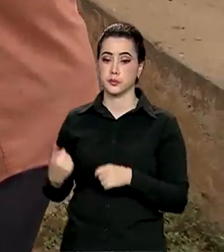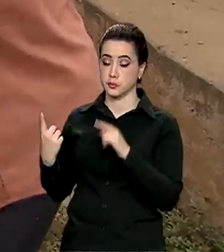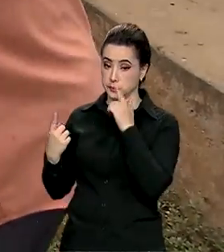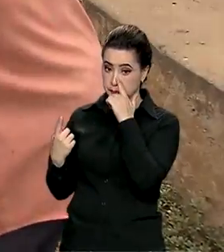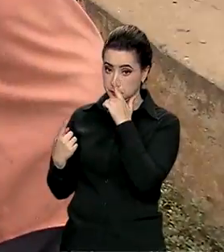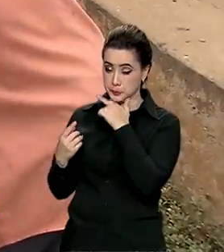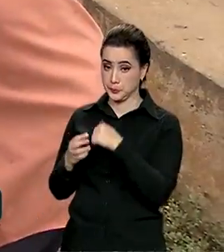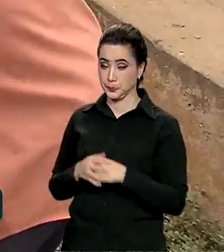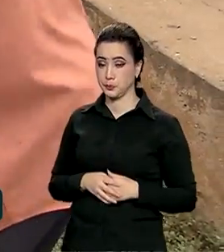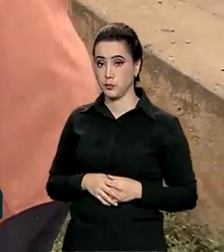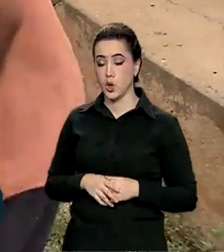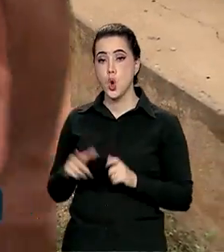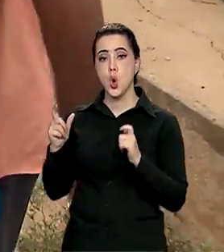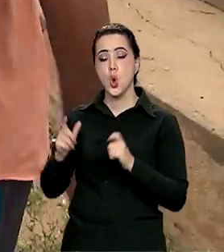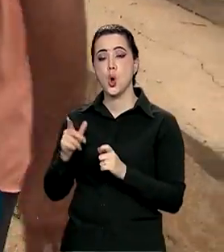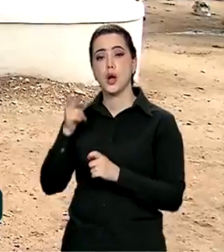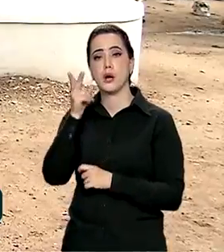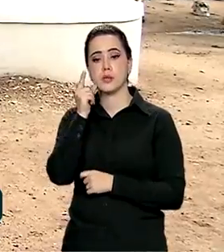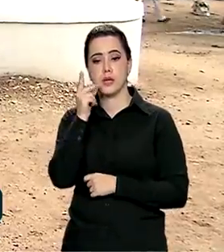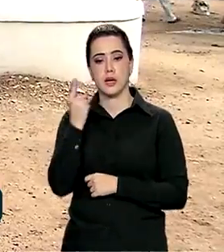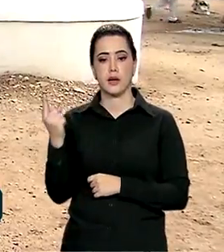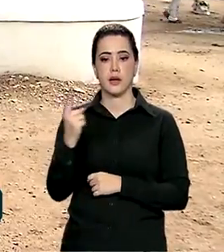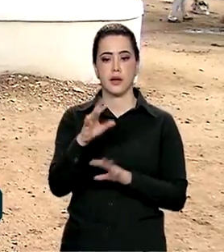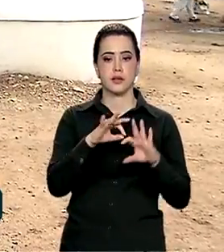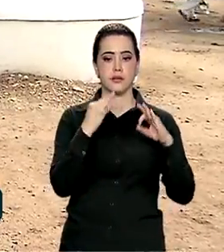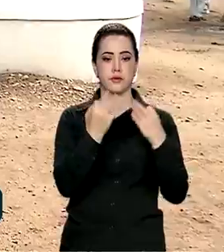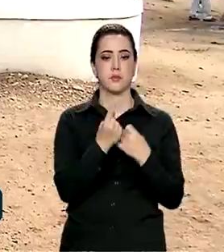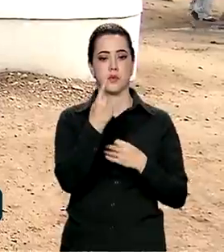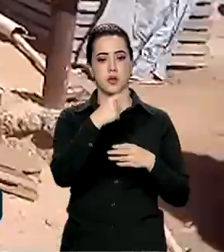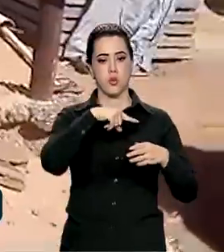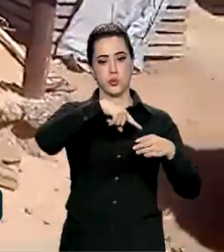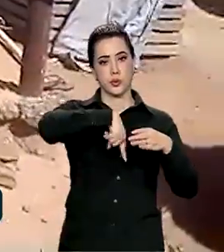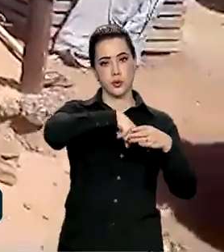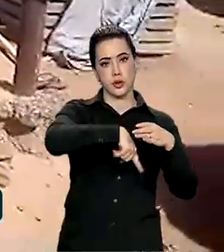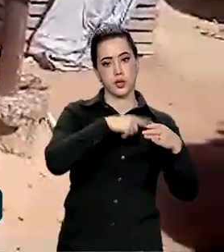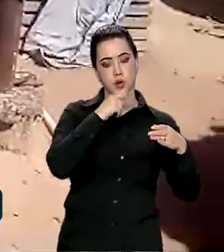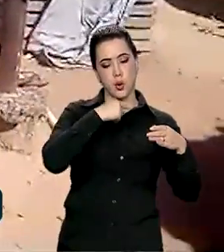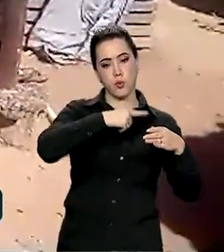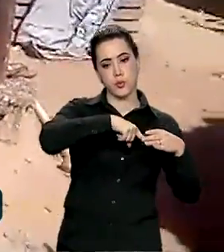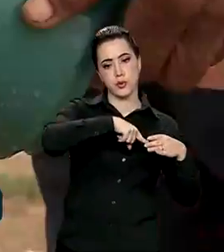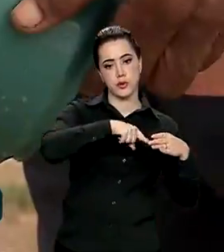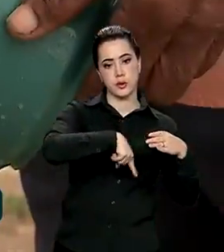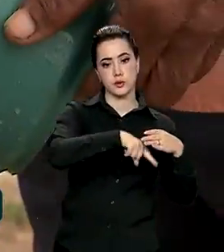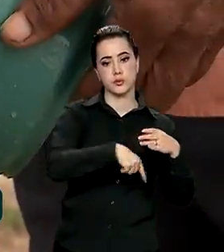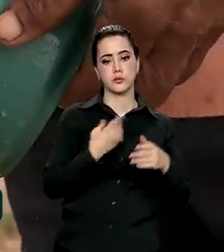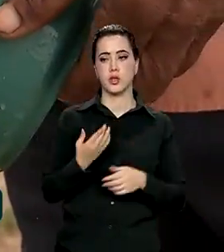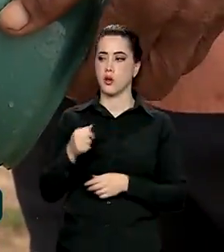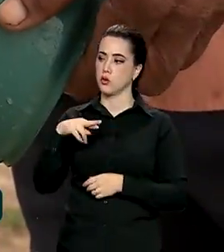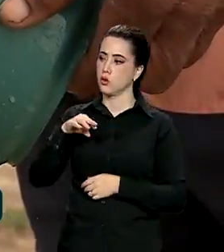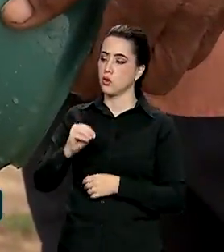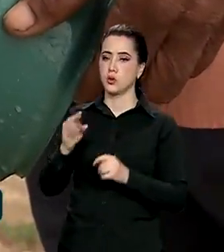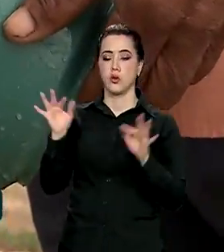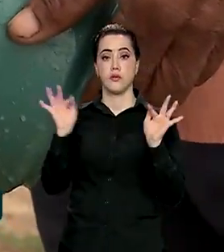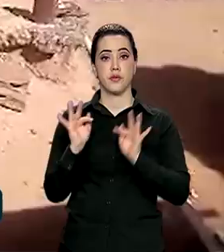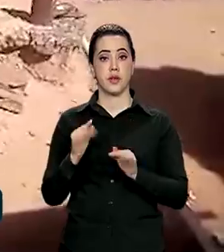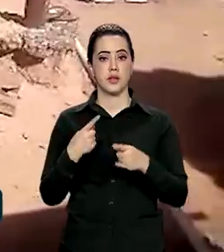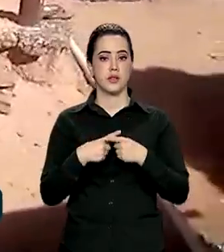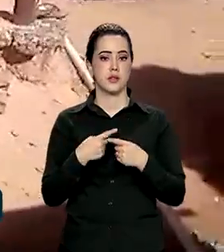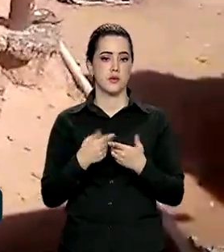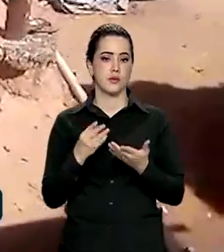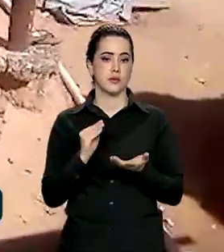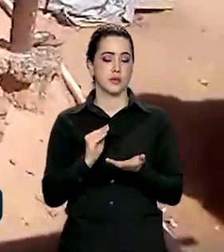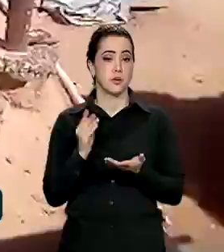em Mombassa, Ceará, cada família recebeu uma cisterna. Antônio comemora o fim do aperreio por água.